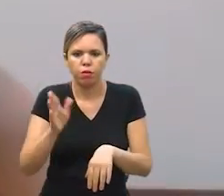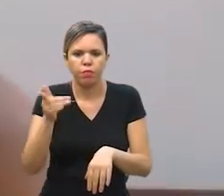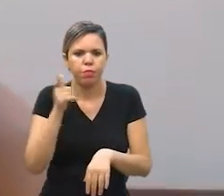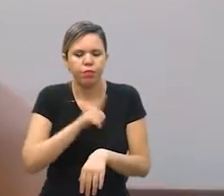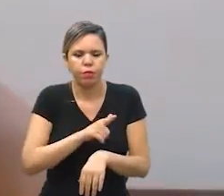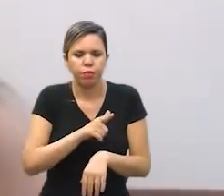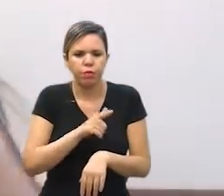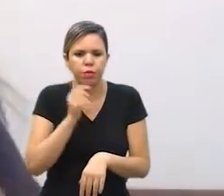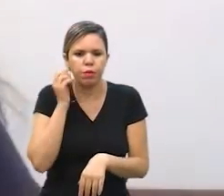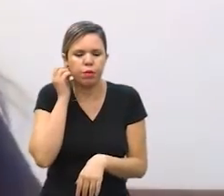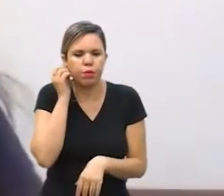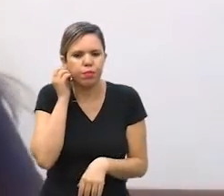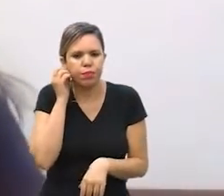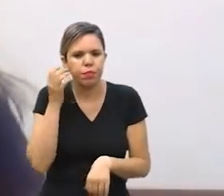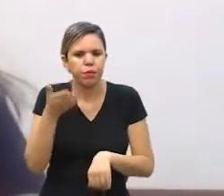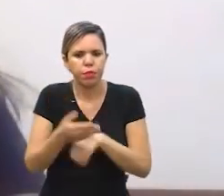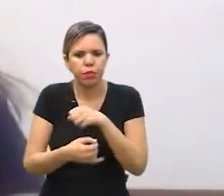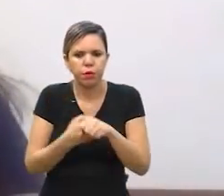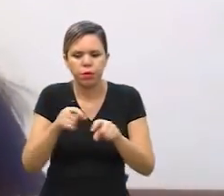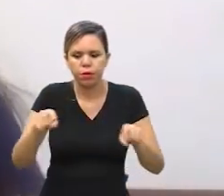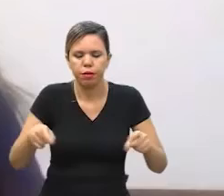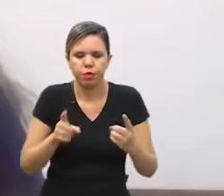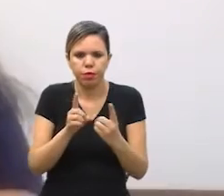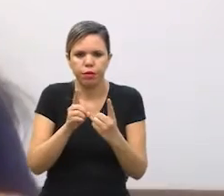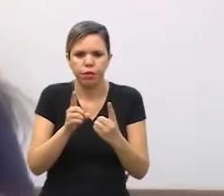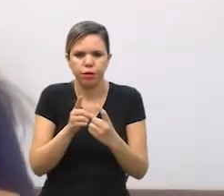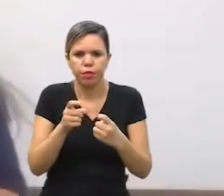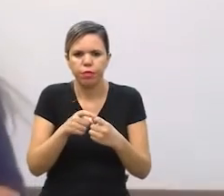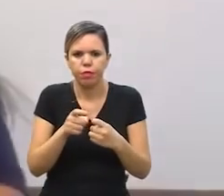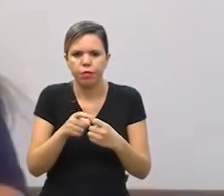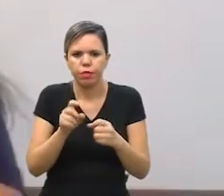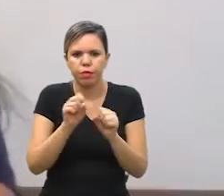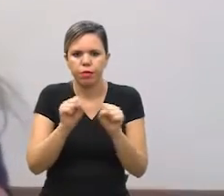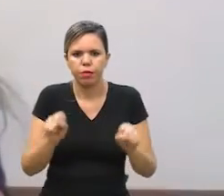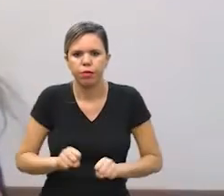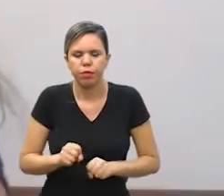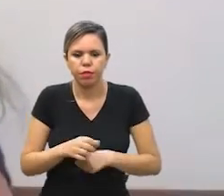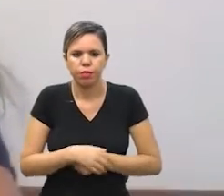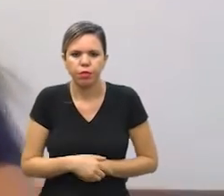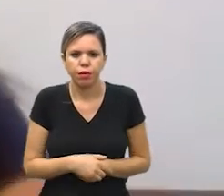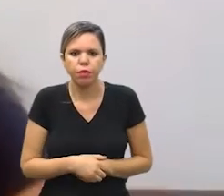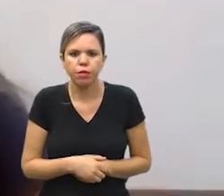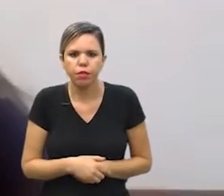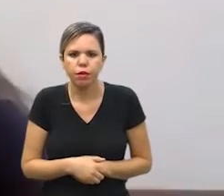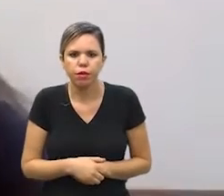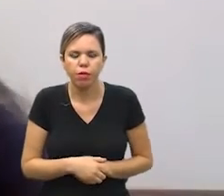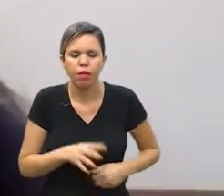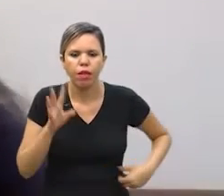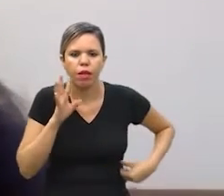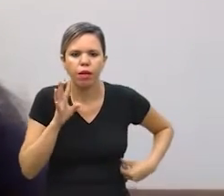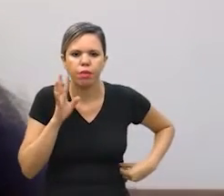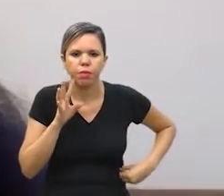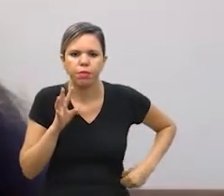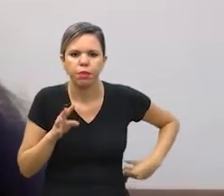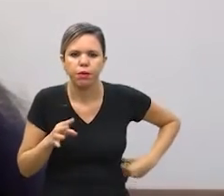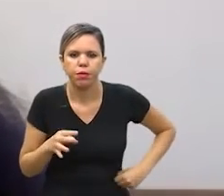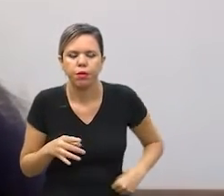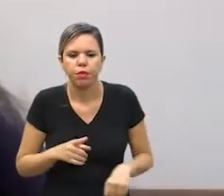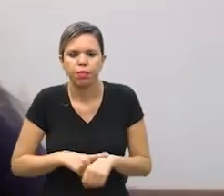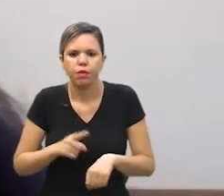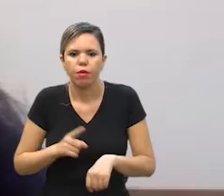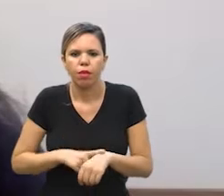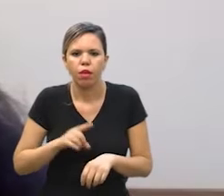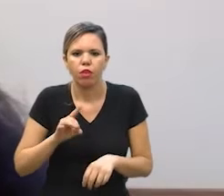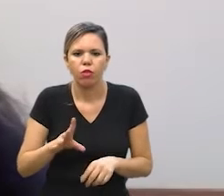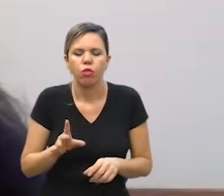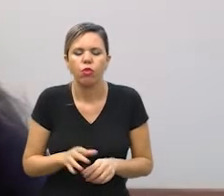já consegue acessar a sala de consulta dentro do sistema isso foi muito legal porque era um momento